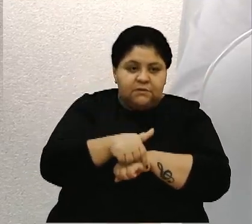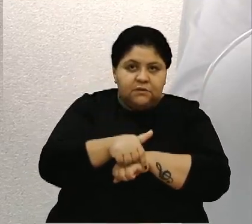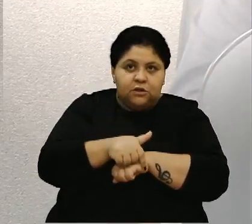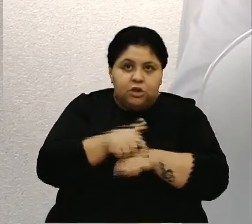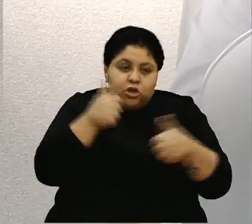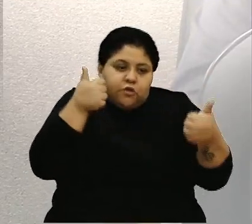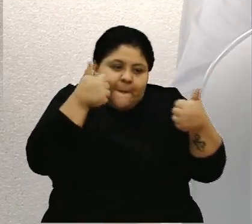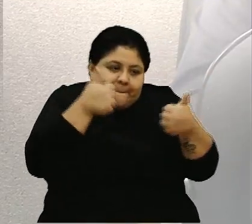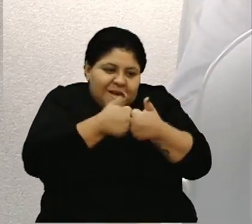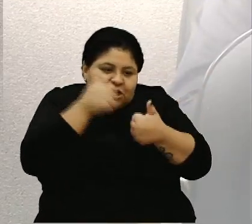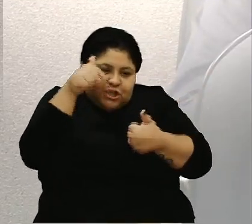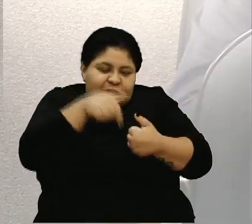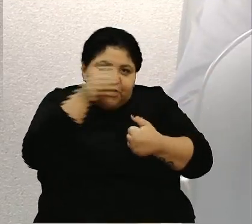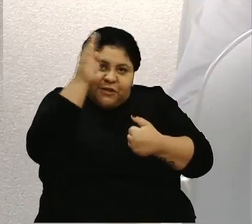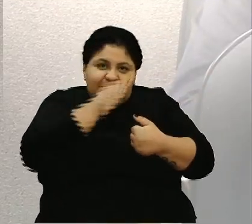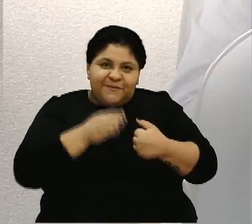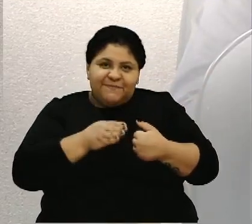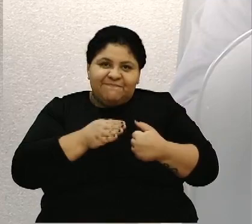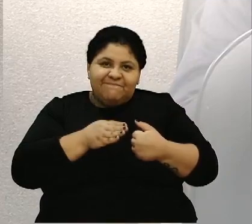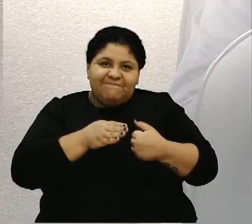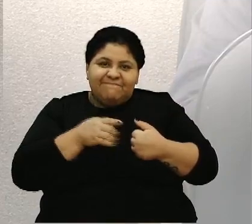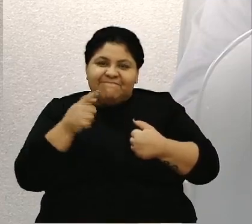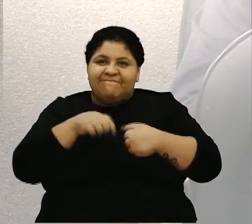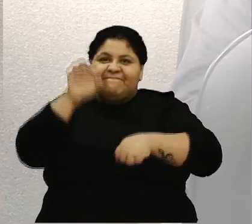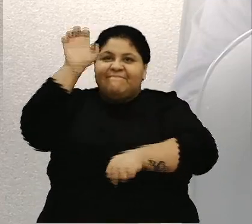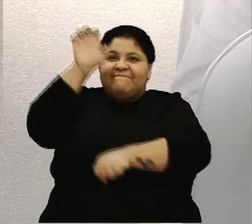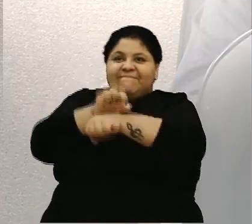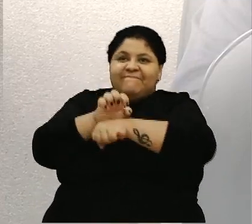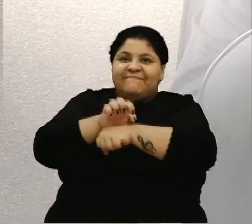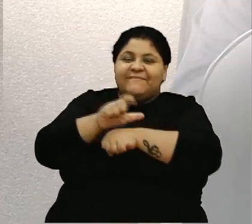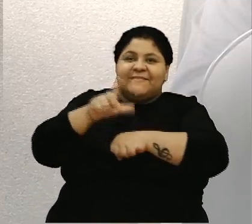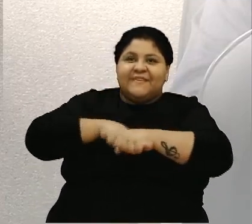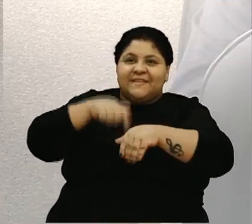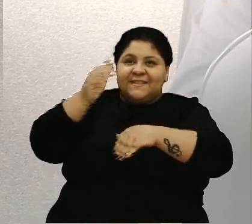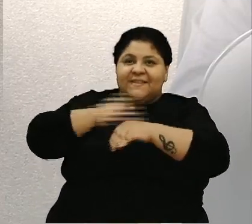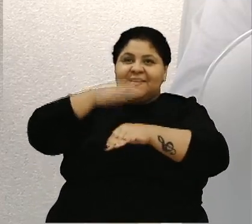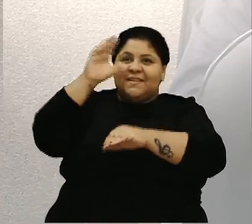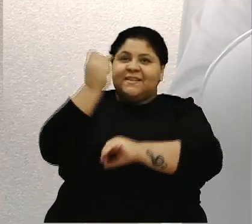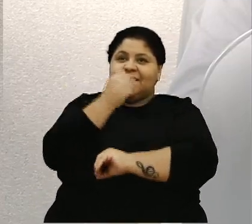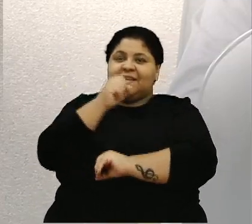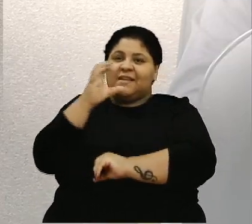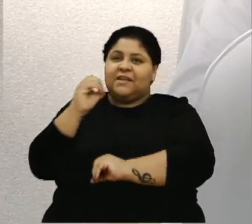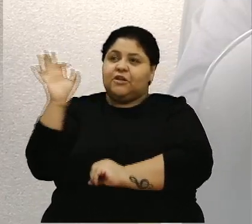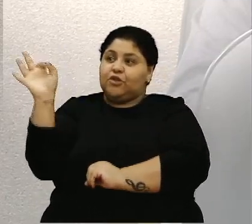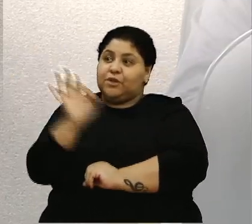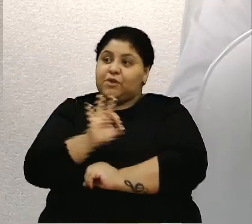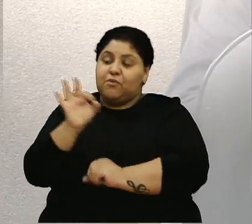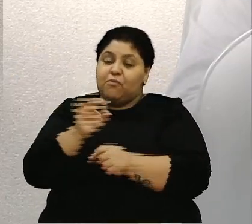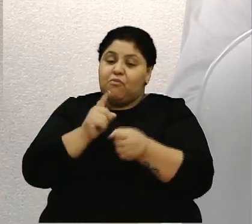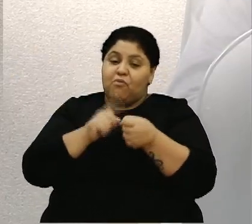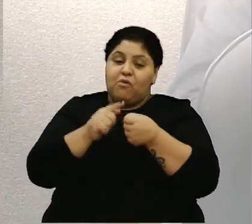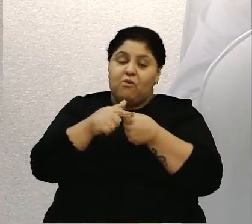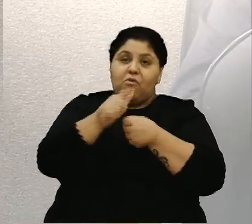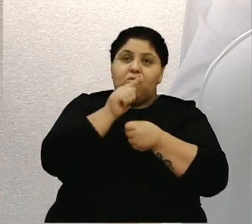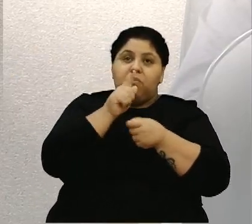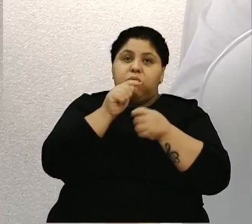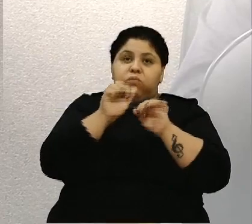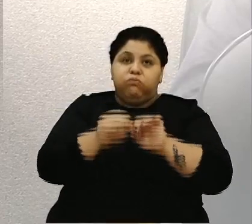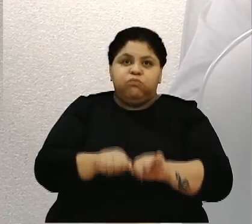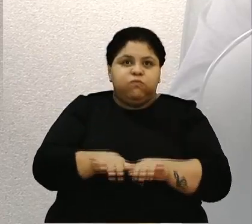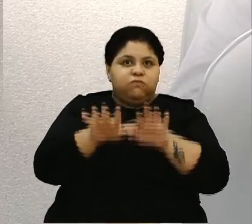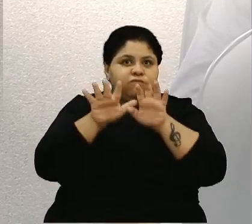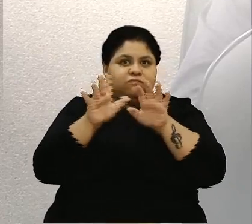ladinho. E a gente está falando de um estado que teve mais de 80% das cidades inundadas, isso é